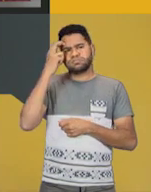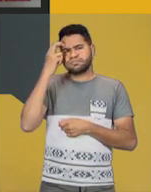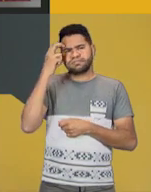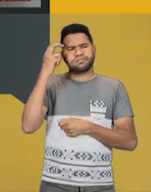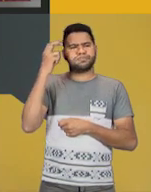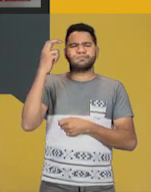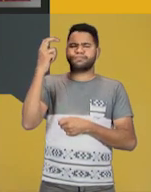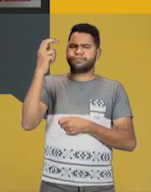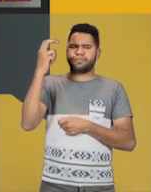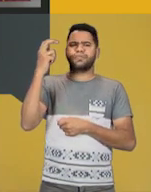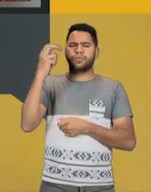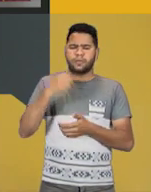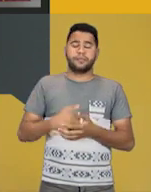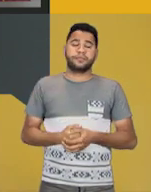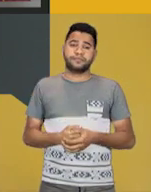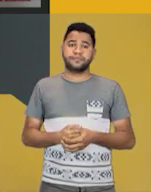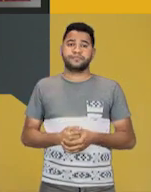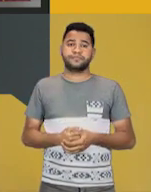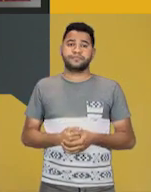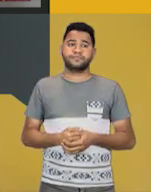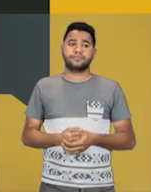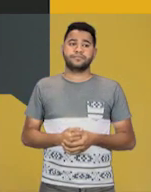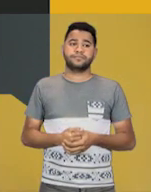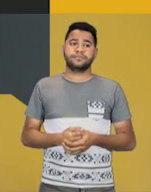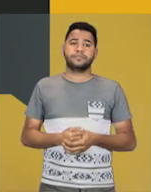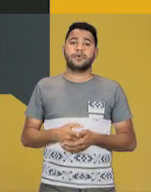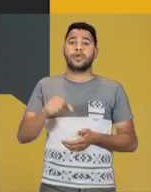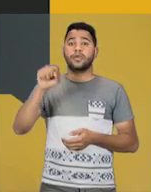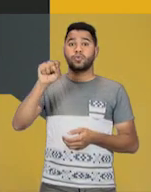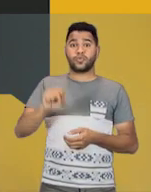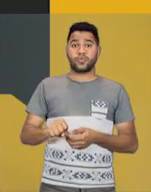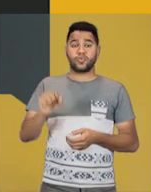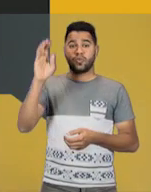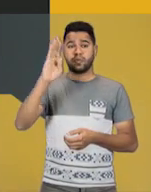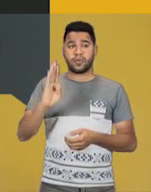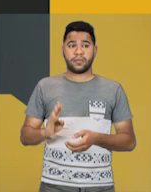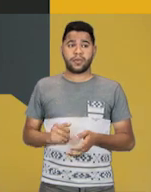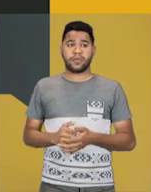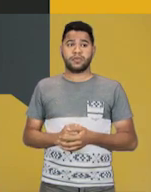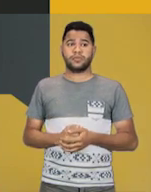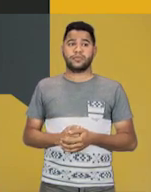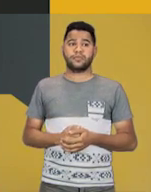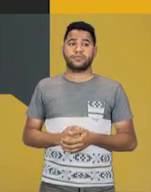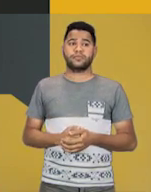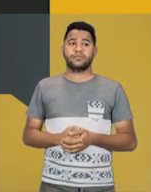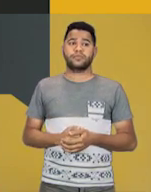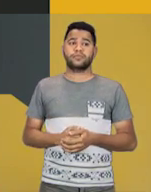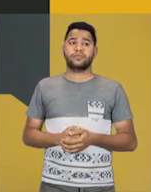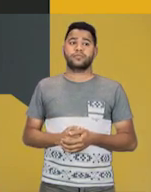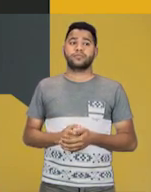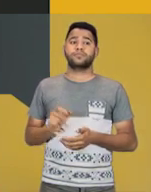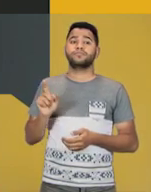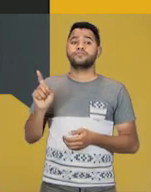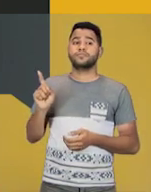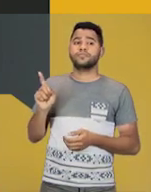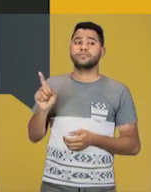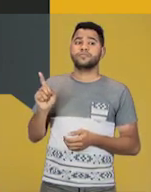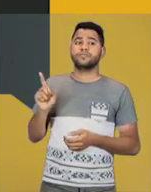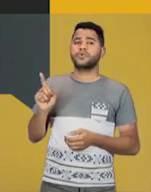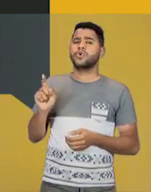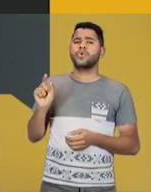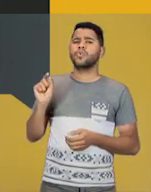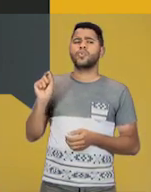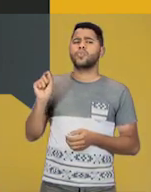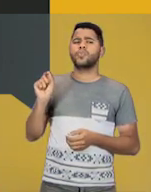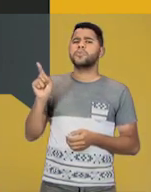com seu tempo, muito inteligente. Do sul do Brasil, what did she make? Então, a palavra-chave aí é what, o